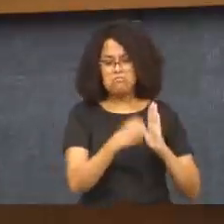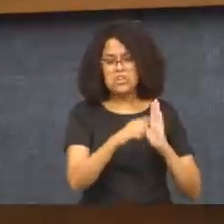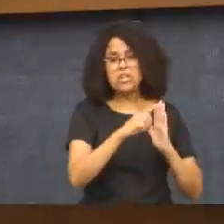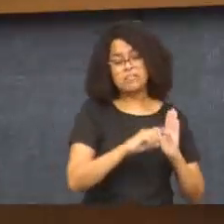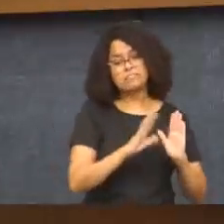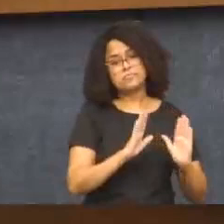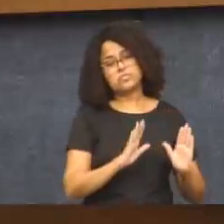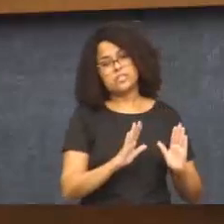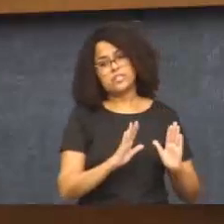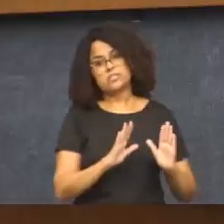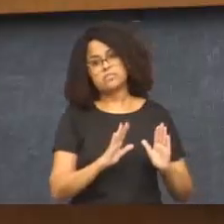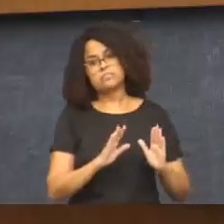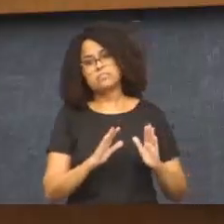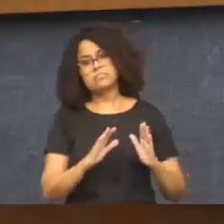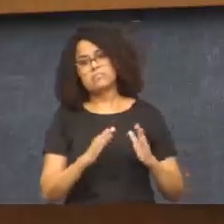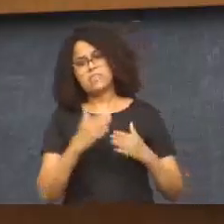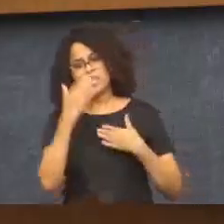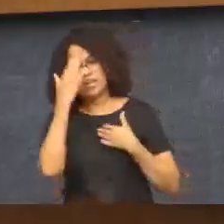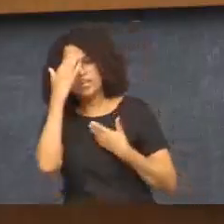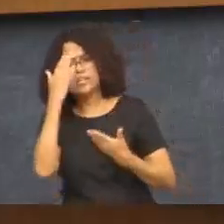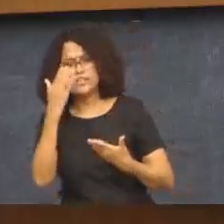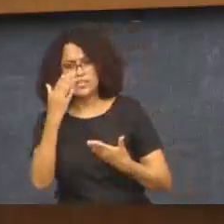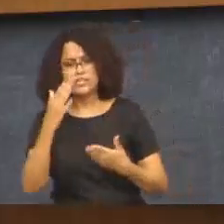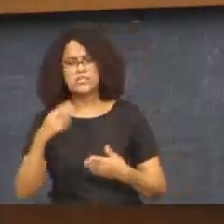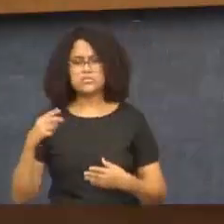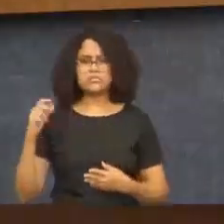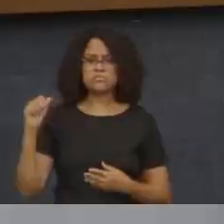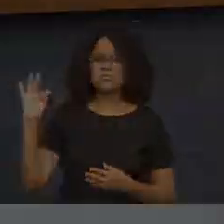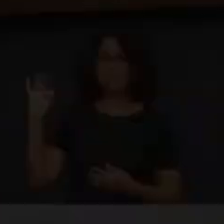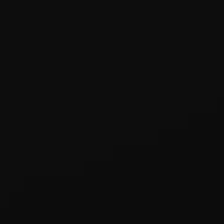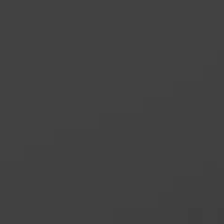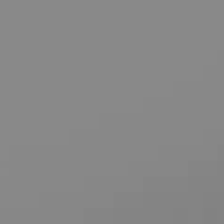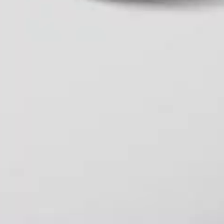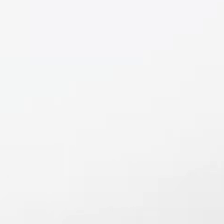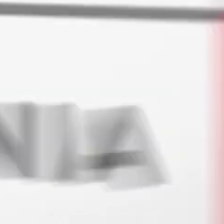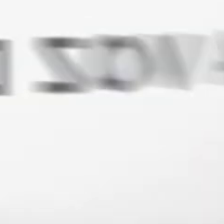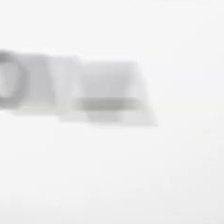Mas agradeço a Flávia pela disposição de diálogo e vamos ao debate no segundo turno. Obrigado, presidente.